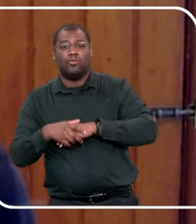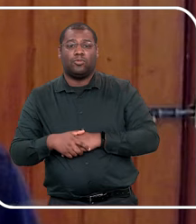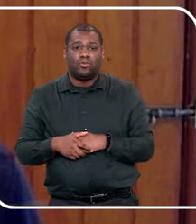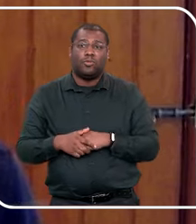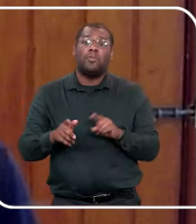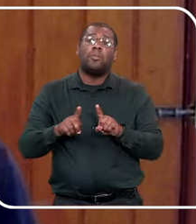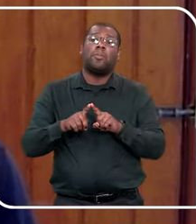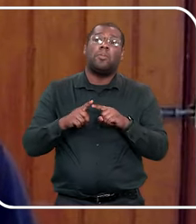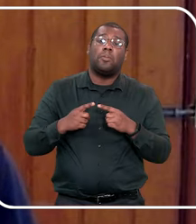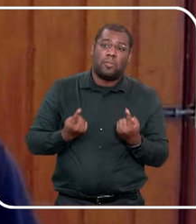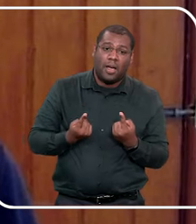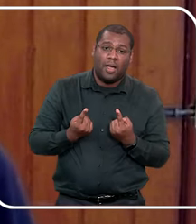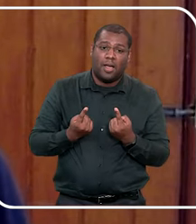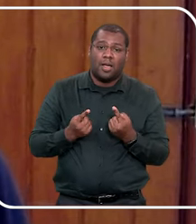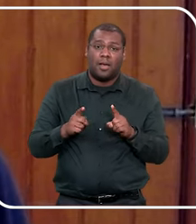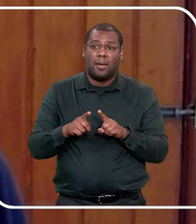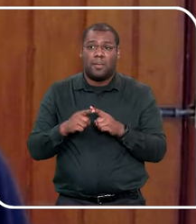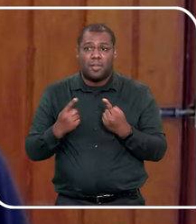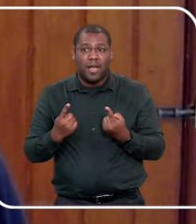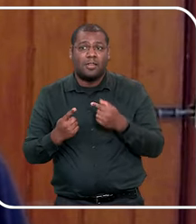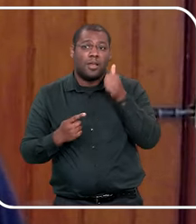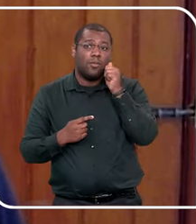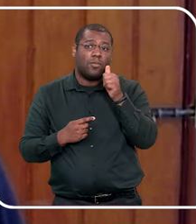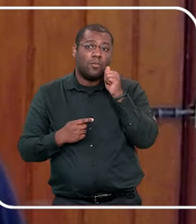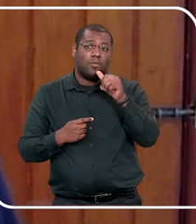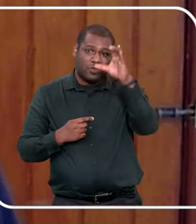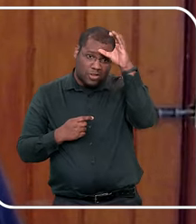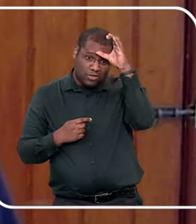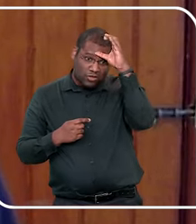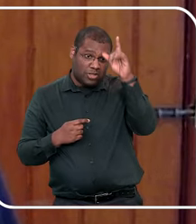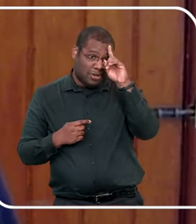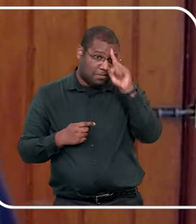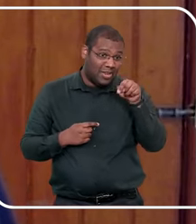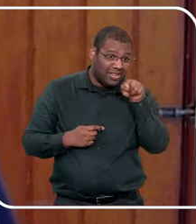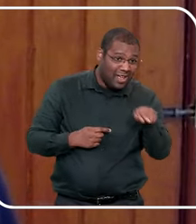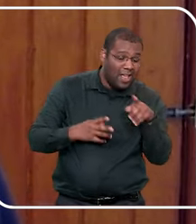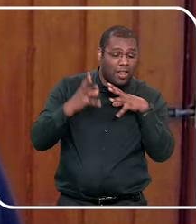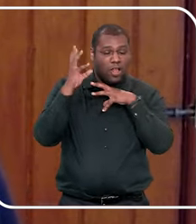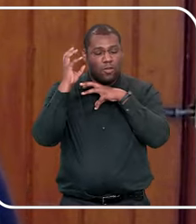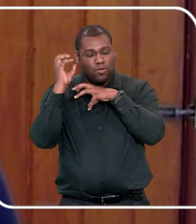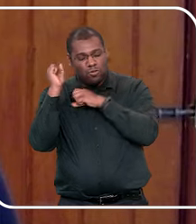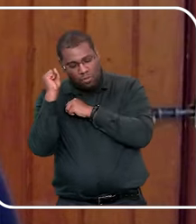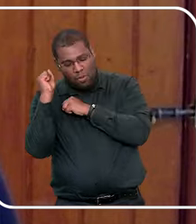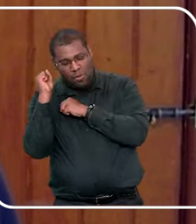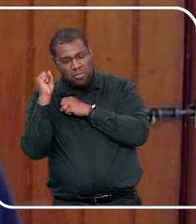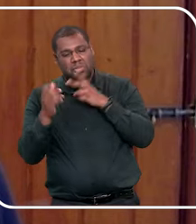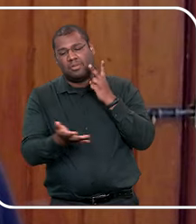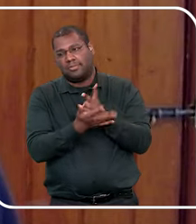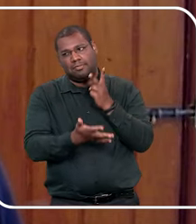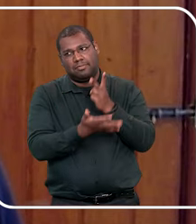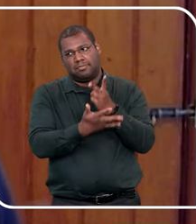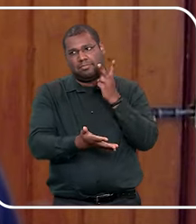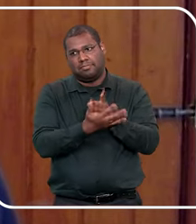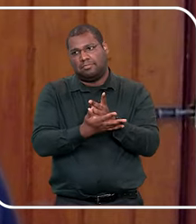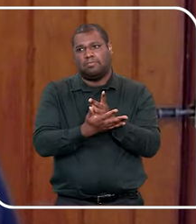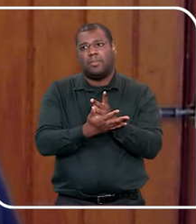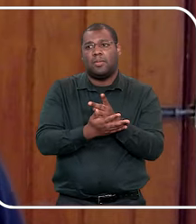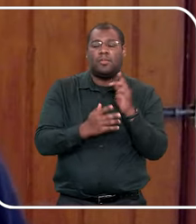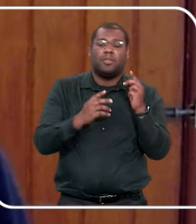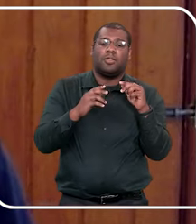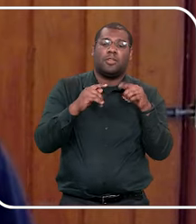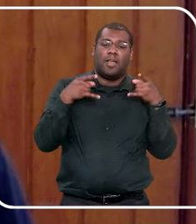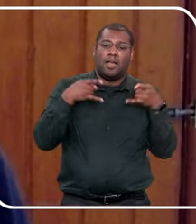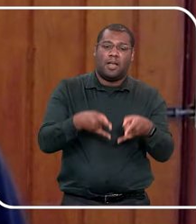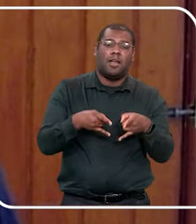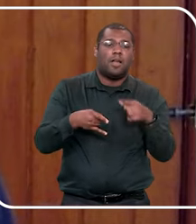tia avó colocava ela pra dormir sempre, depois que começaram os abusos, ela não tinha esse medo antes, e quando a tia avó põe ela pra dormir, ela dormia um tempo e